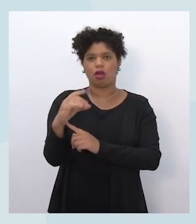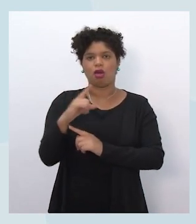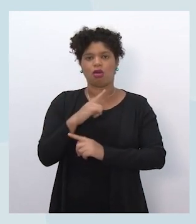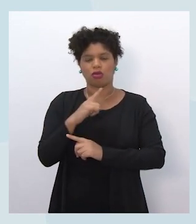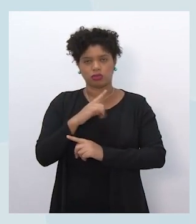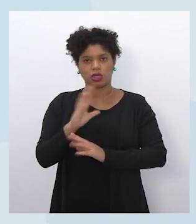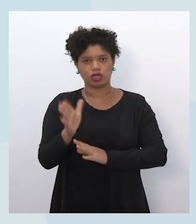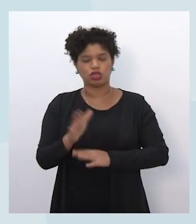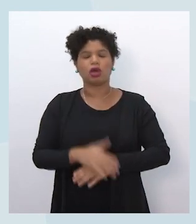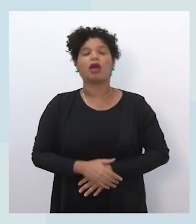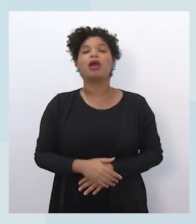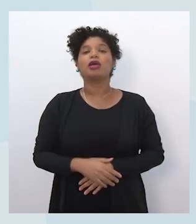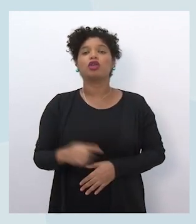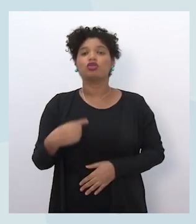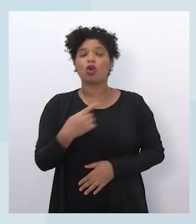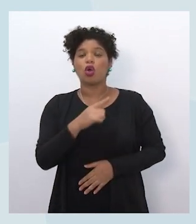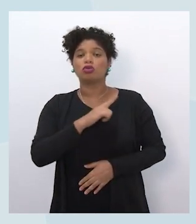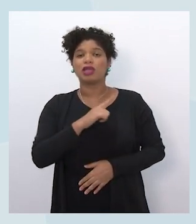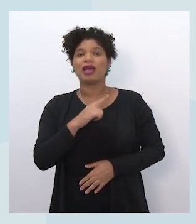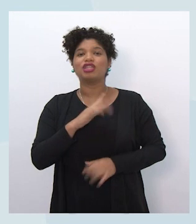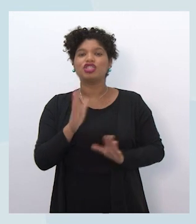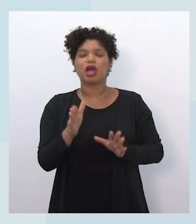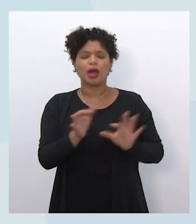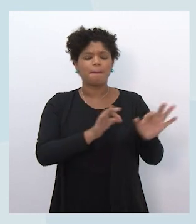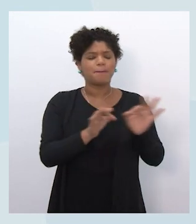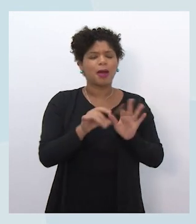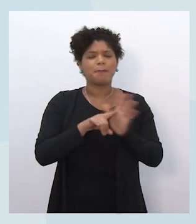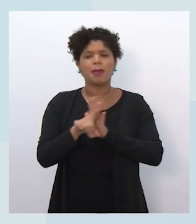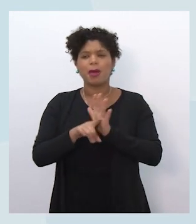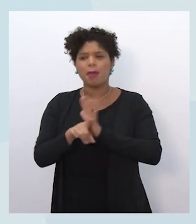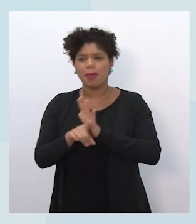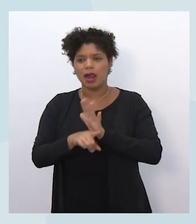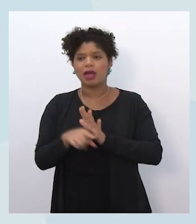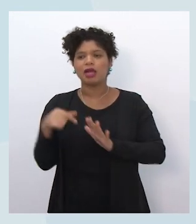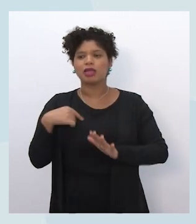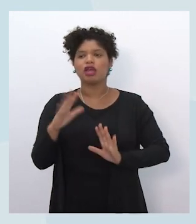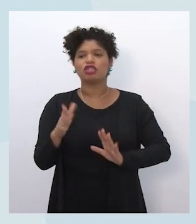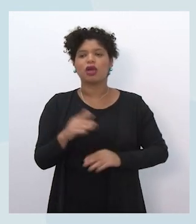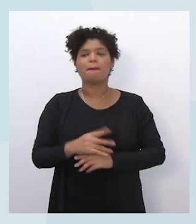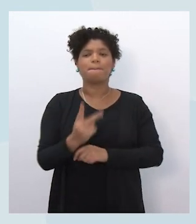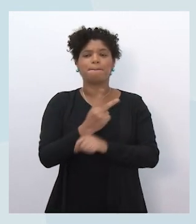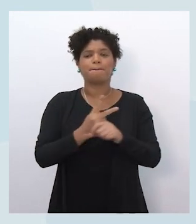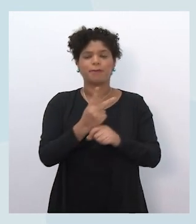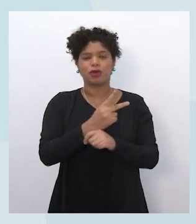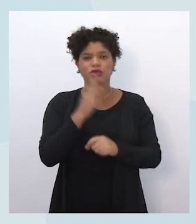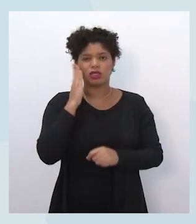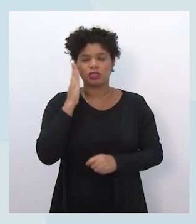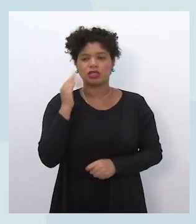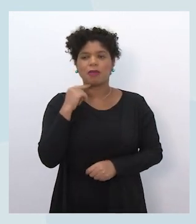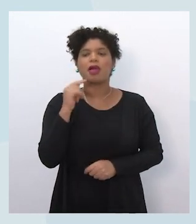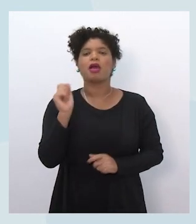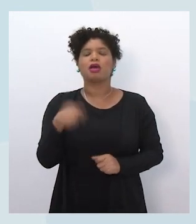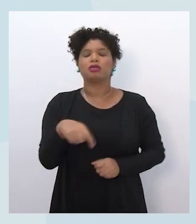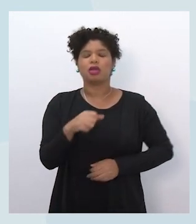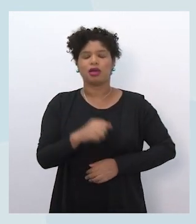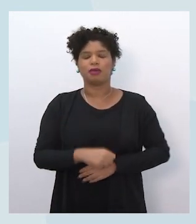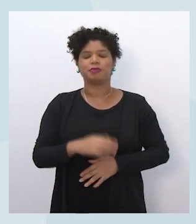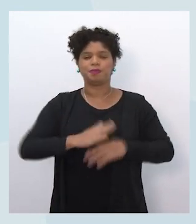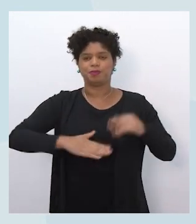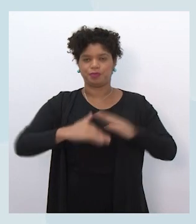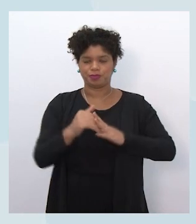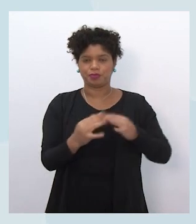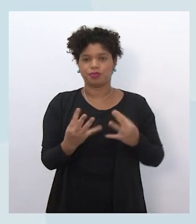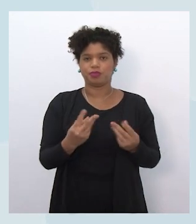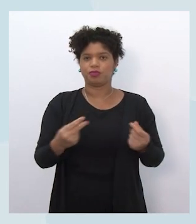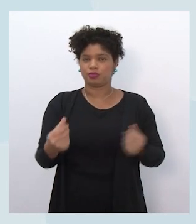fizemos uma curadoria, né, a Coped fez uma curadoria, criando essa matriz de habilidades essenciais,